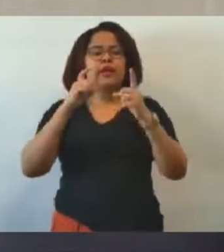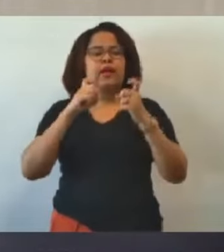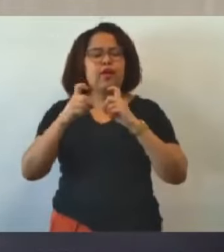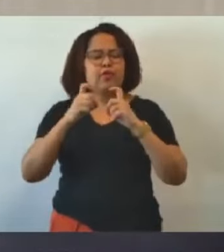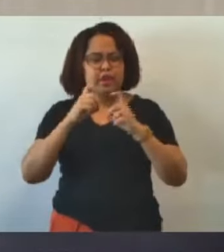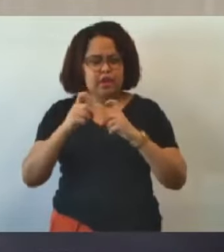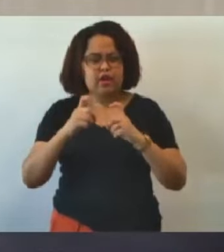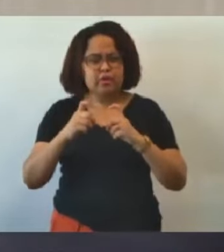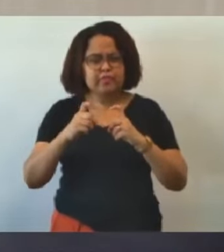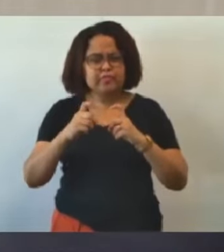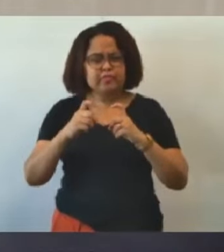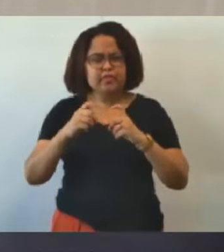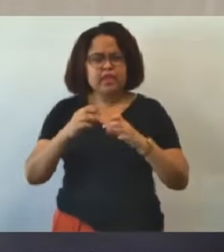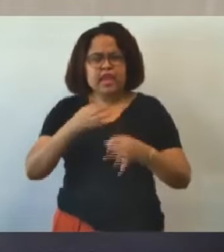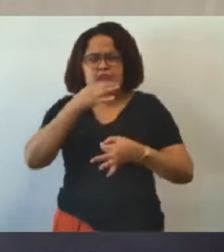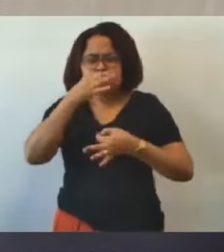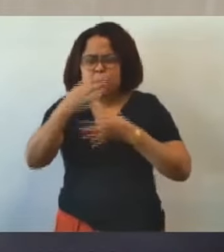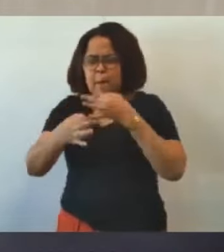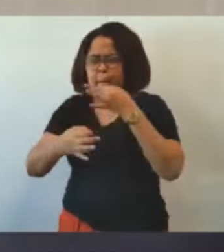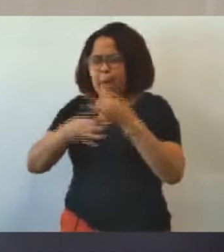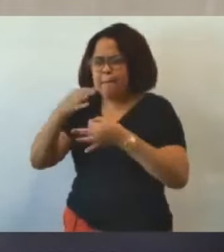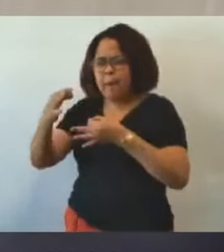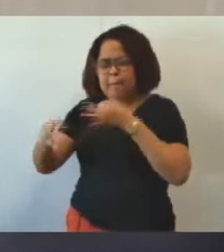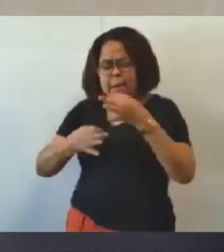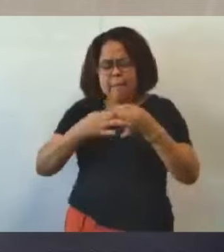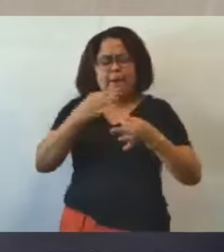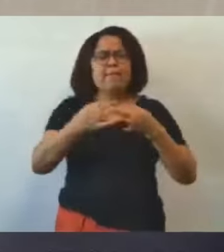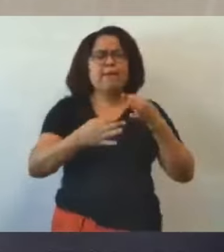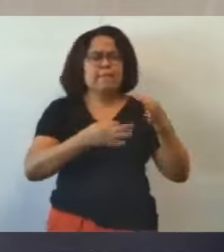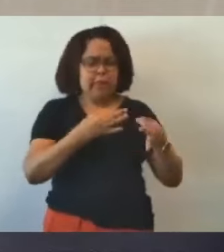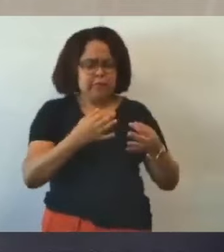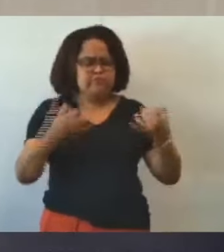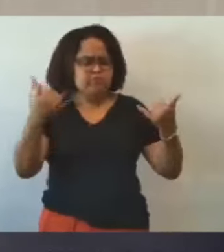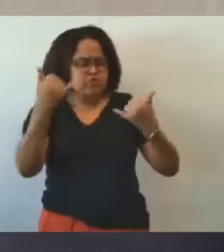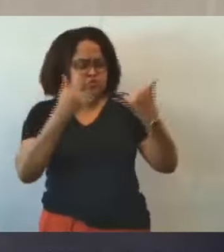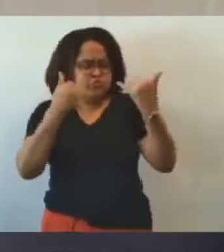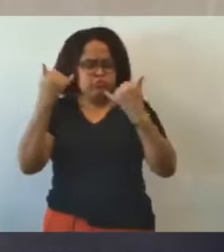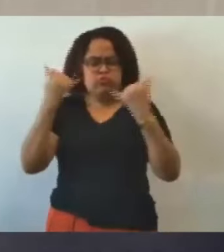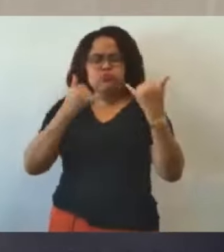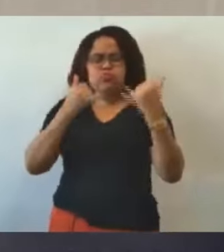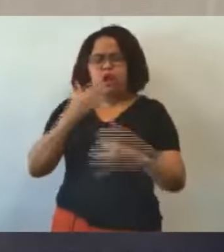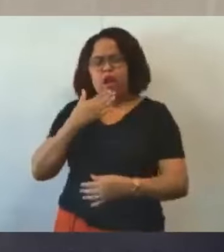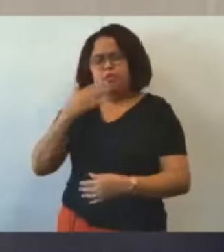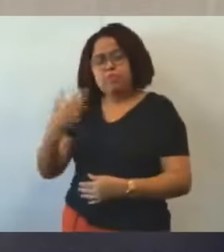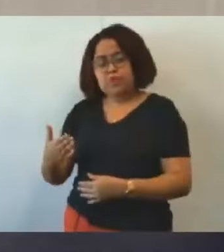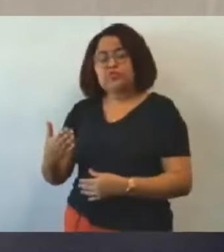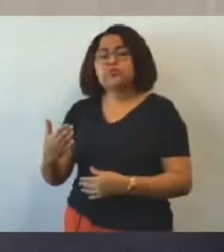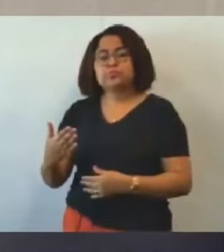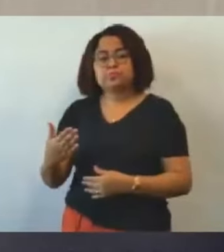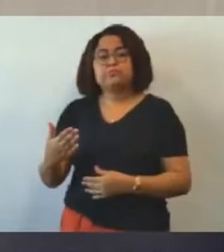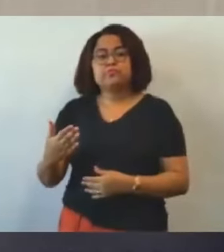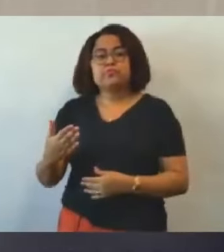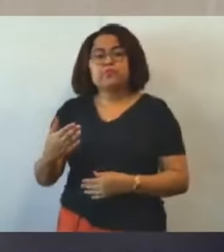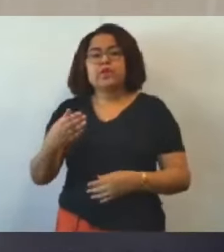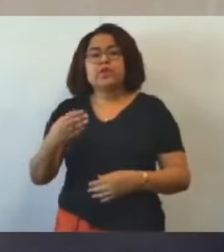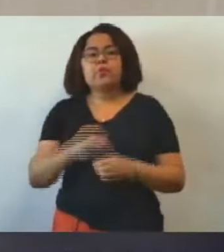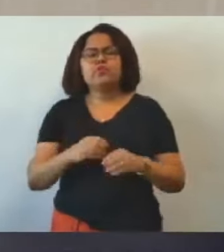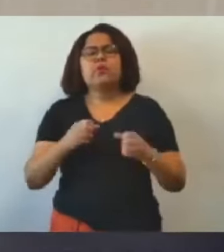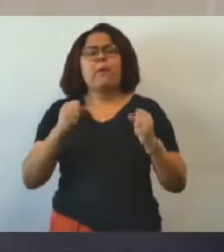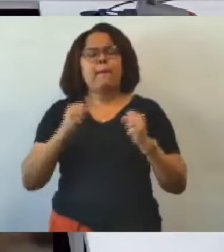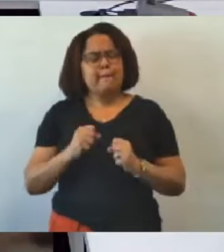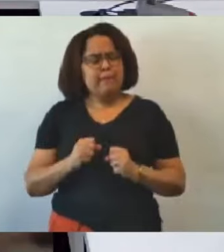expressarem as suas informações seus pedidos as suas colocações para